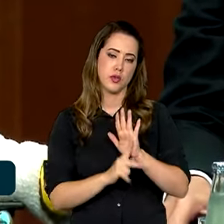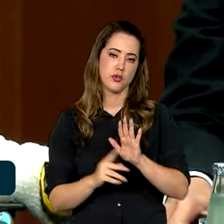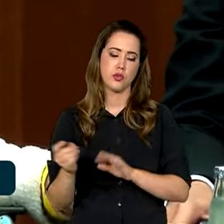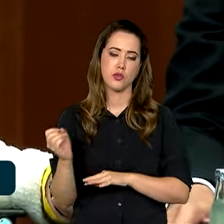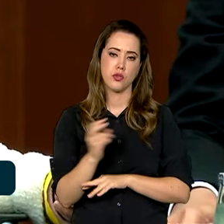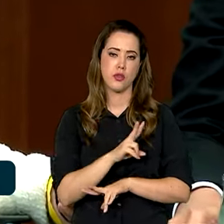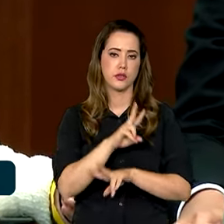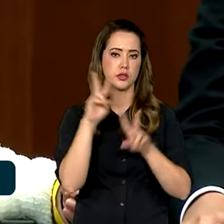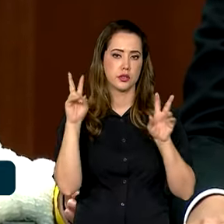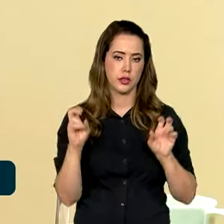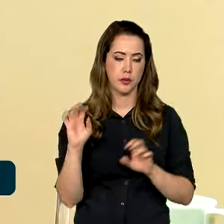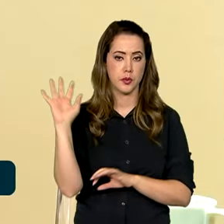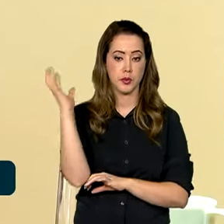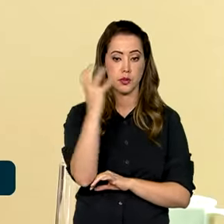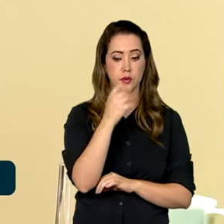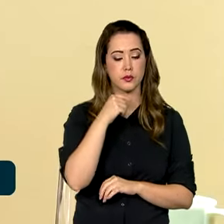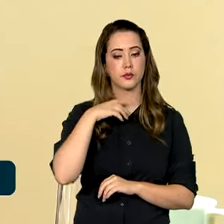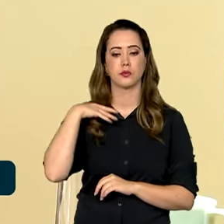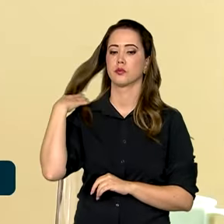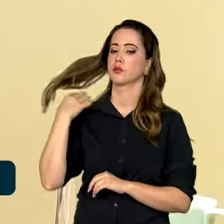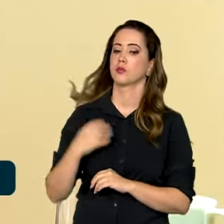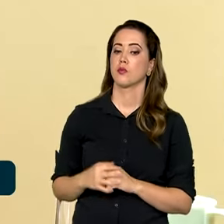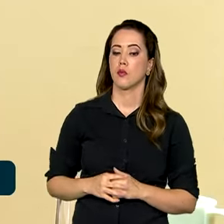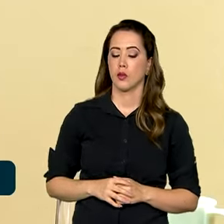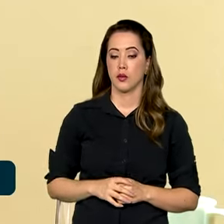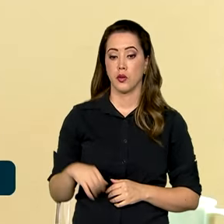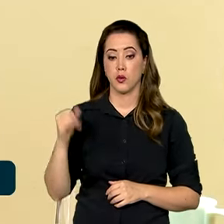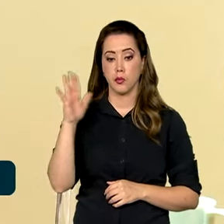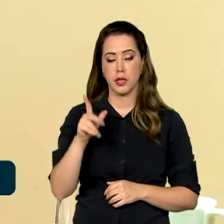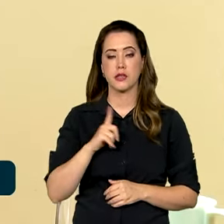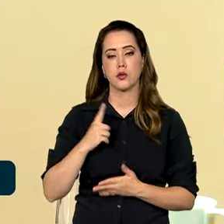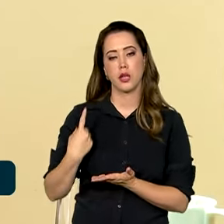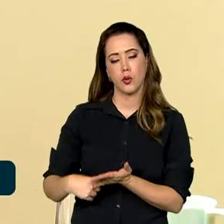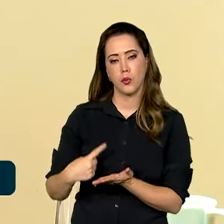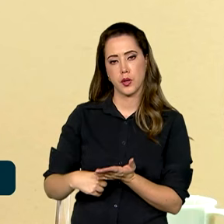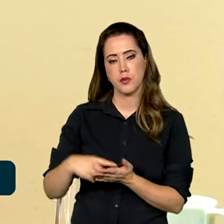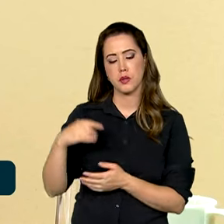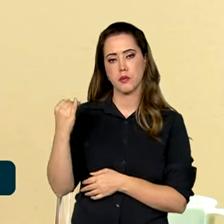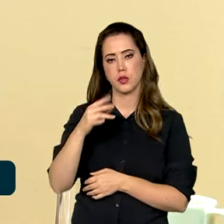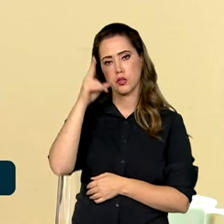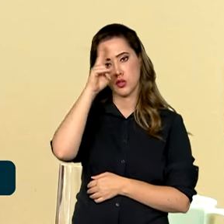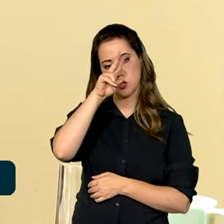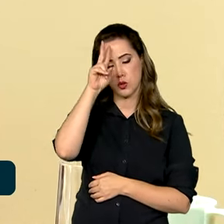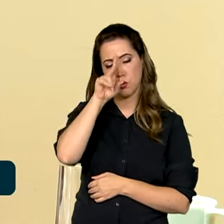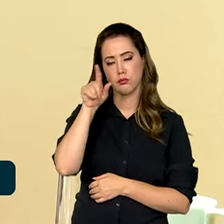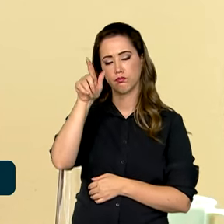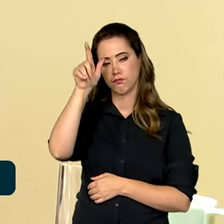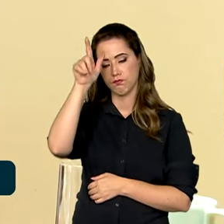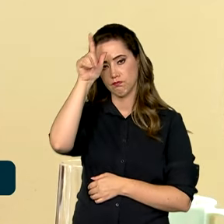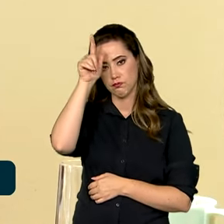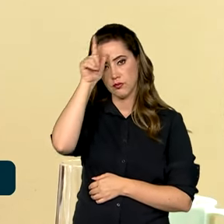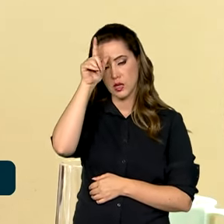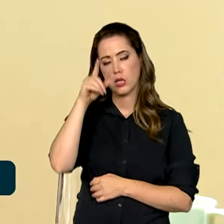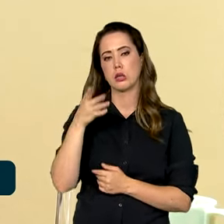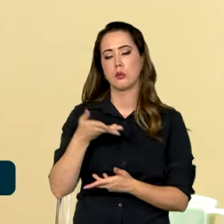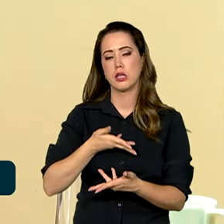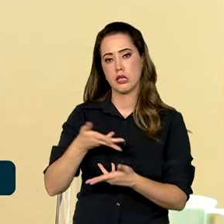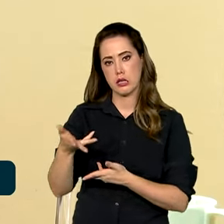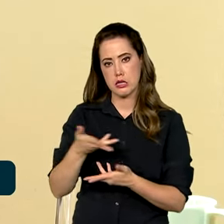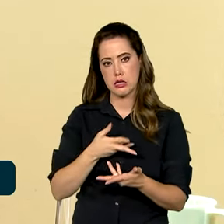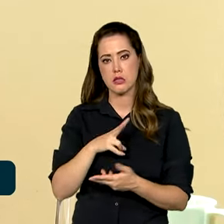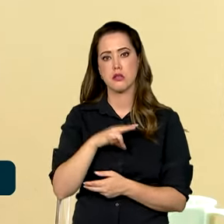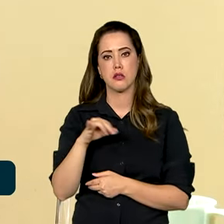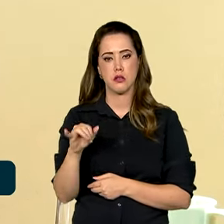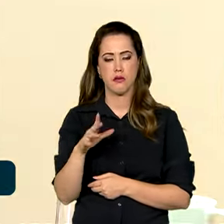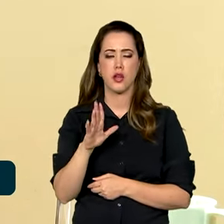na área ambiental. O Brasil tem uma cooperação histórica com a Alemanha, uma relação que vai